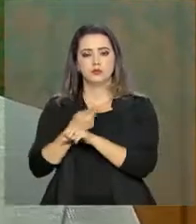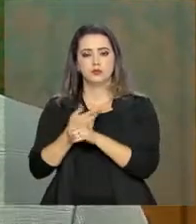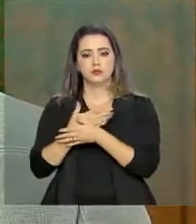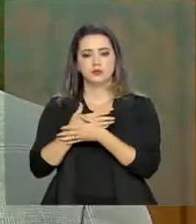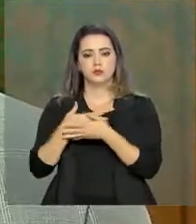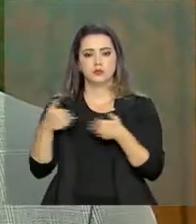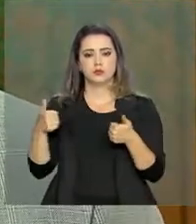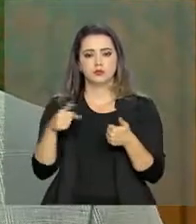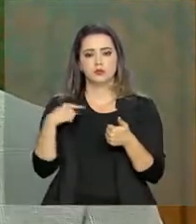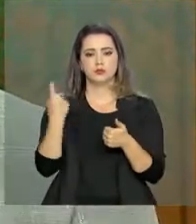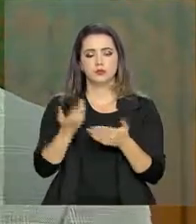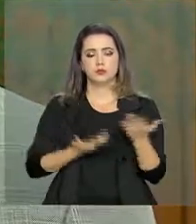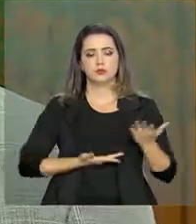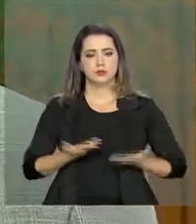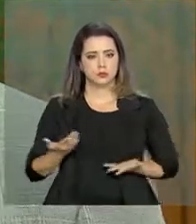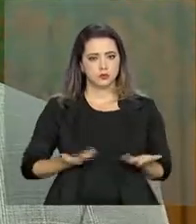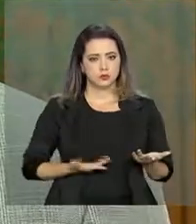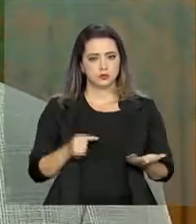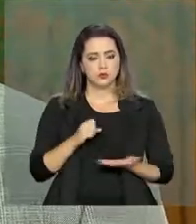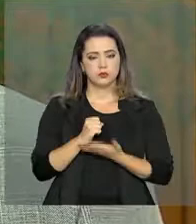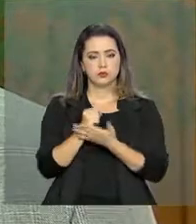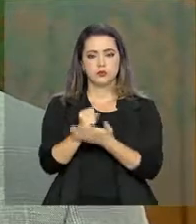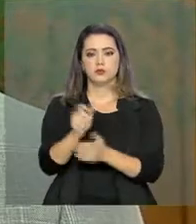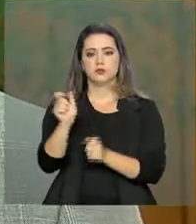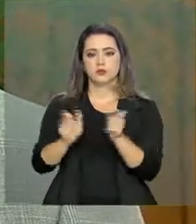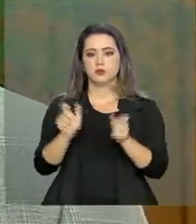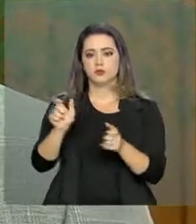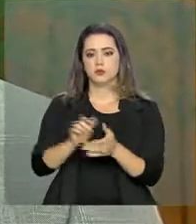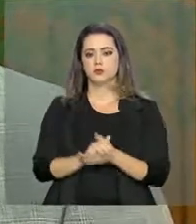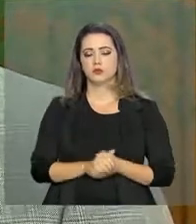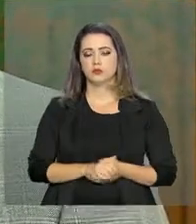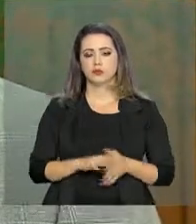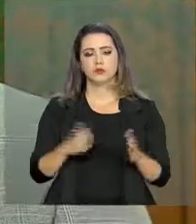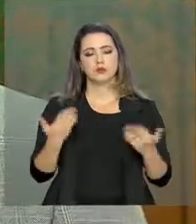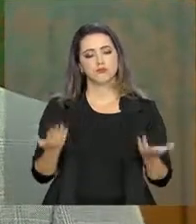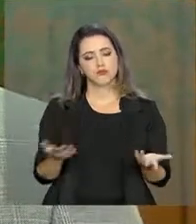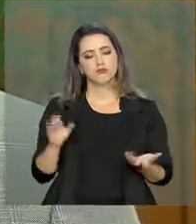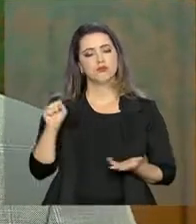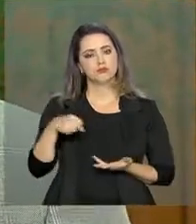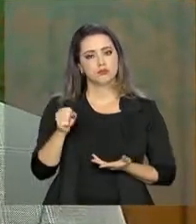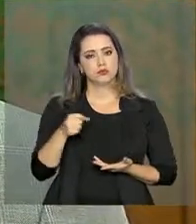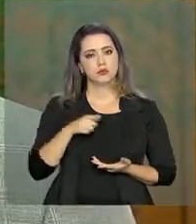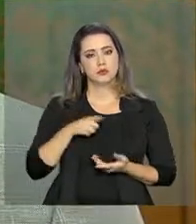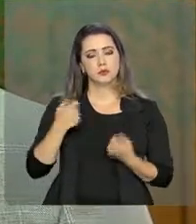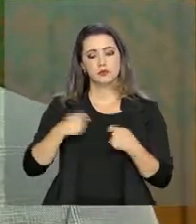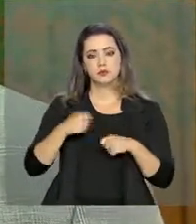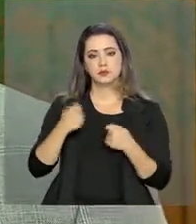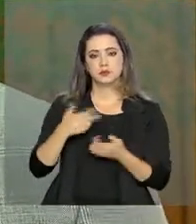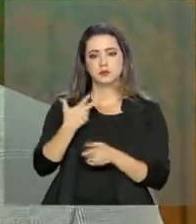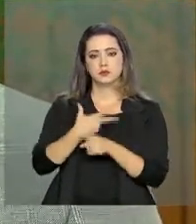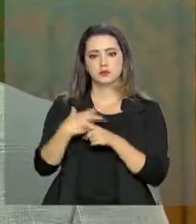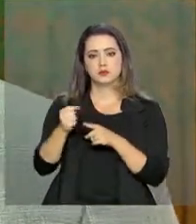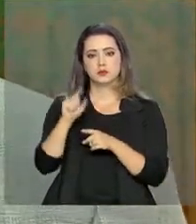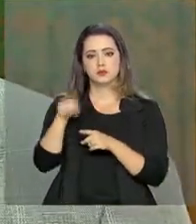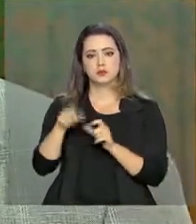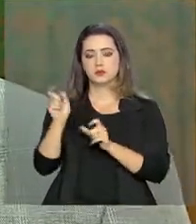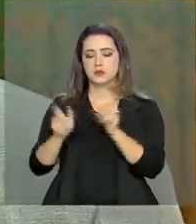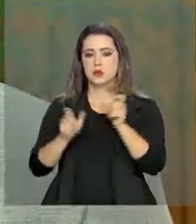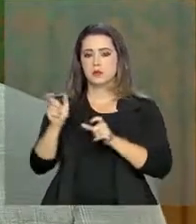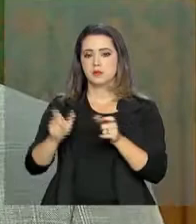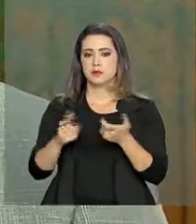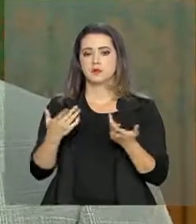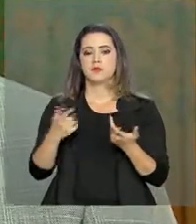melhor qualidade no serviço prestado ao usuário. Então é óbvio que quem tem que sair ganhando nisto é o usuário,